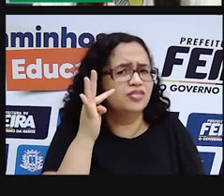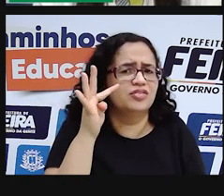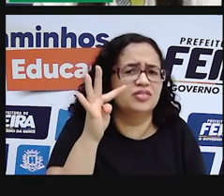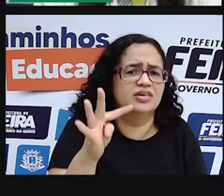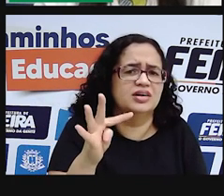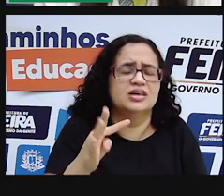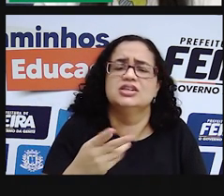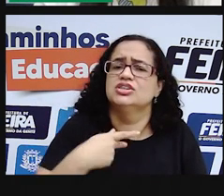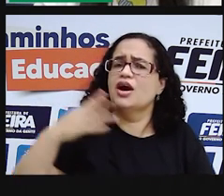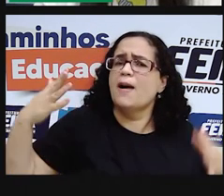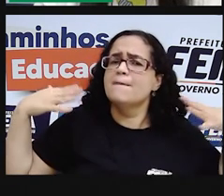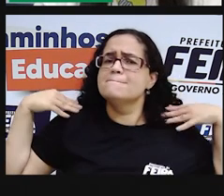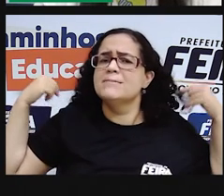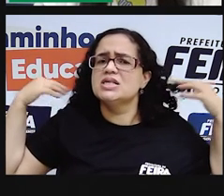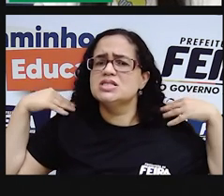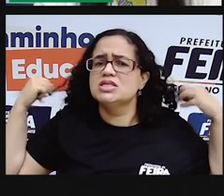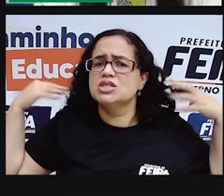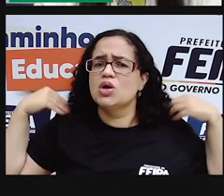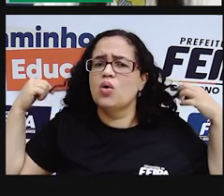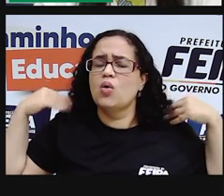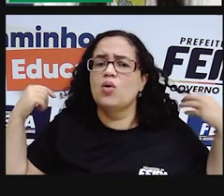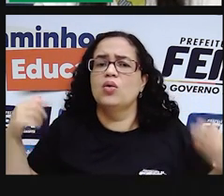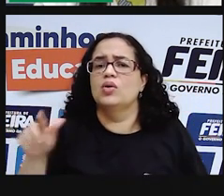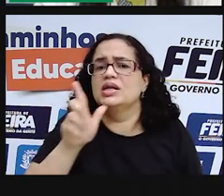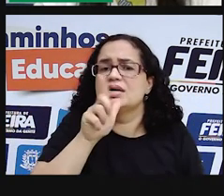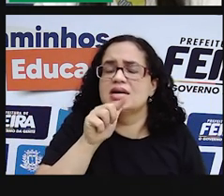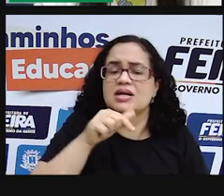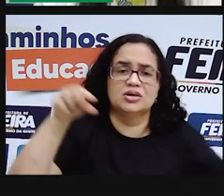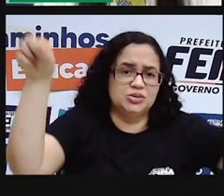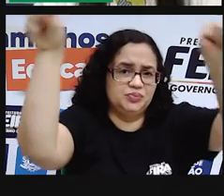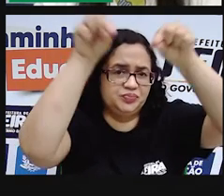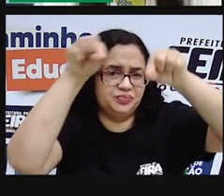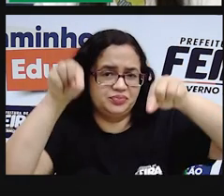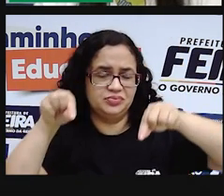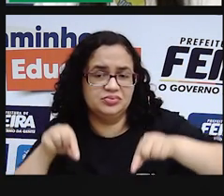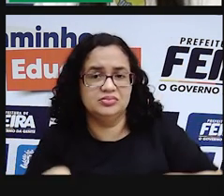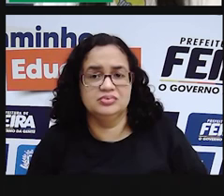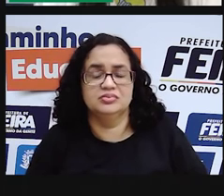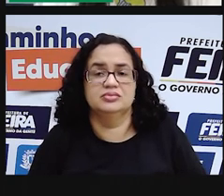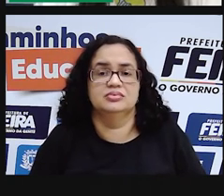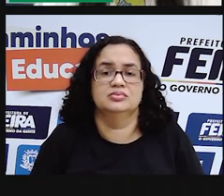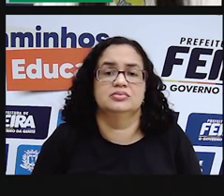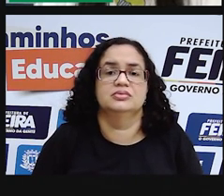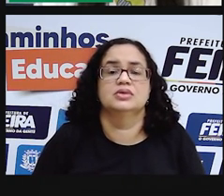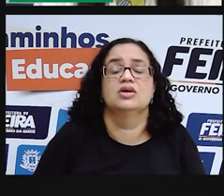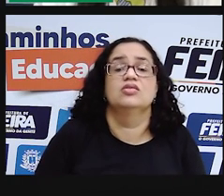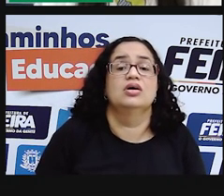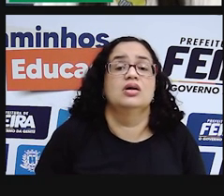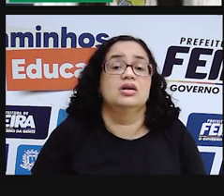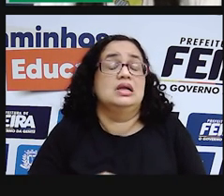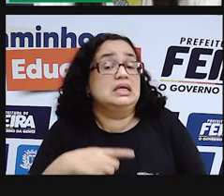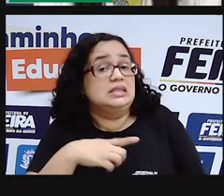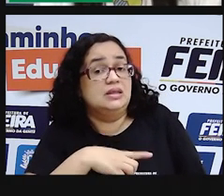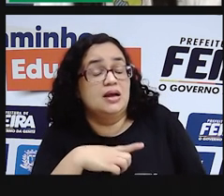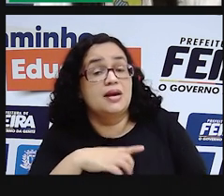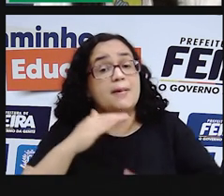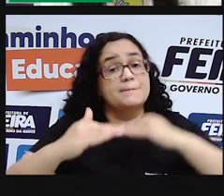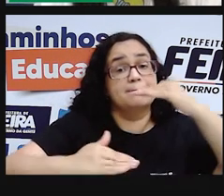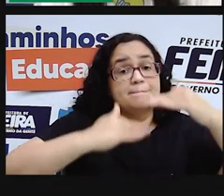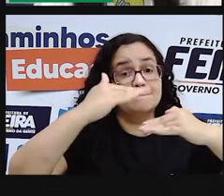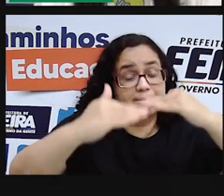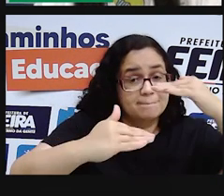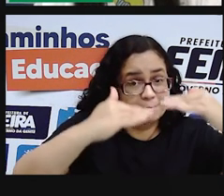de repente já fez algum passeio, né? Tem algumas lagoas que foram aí revitalizadas, outras estão em